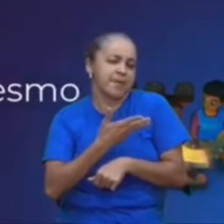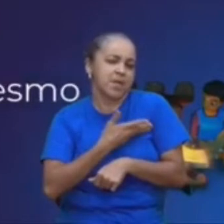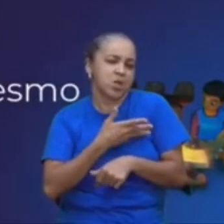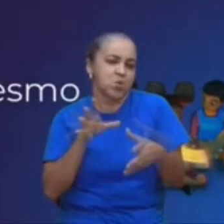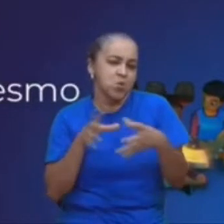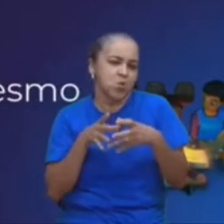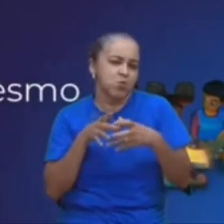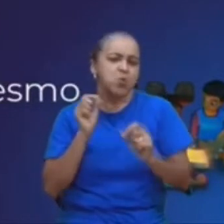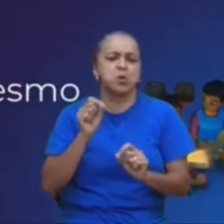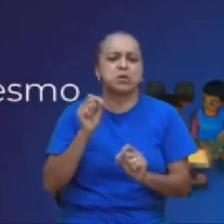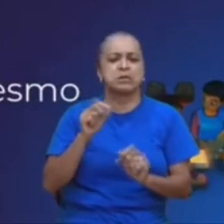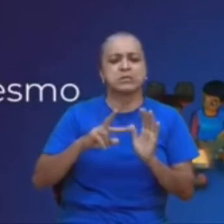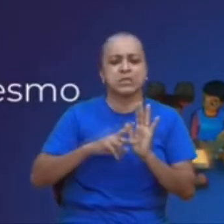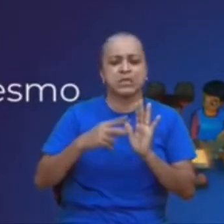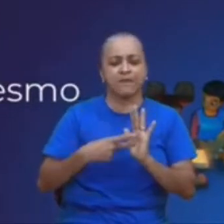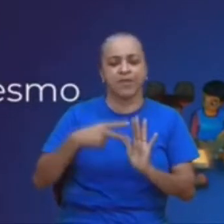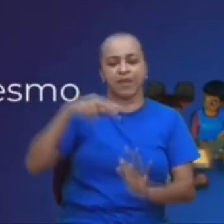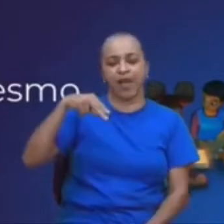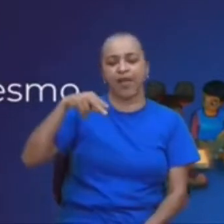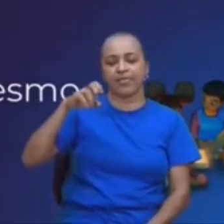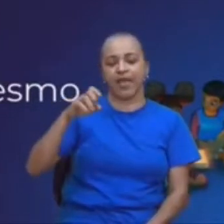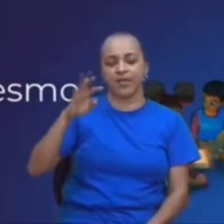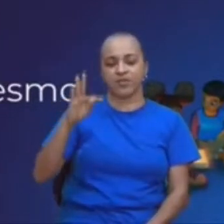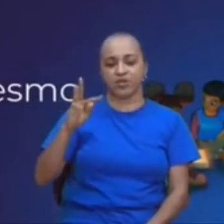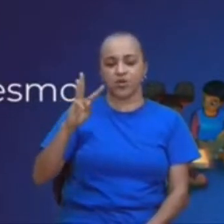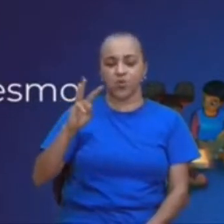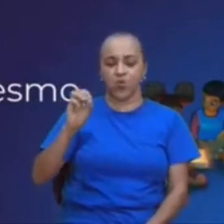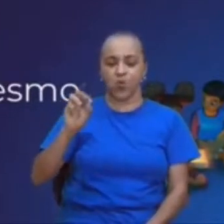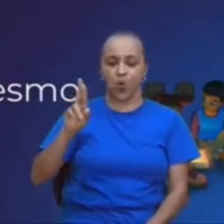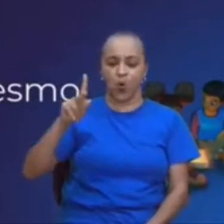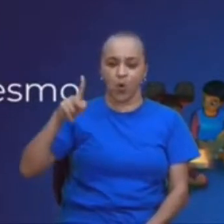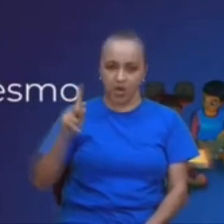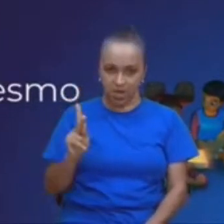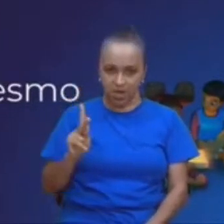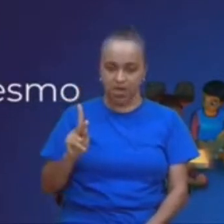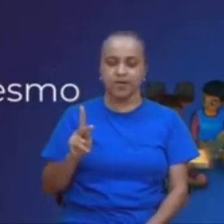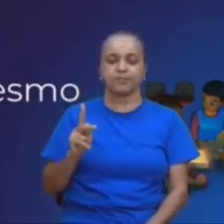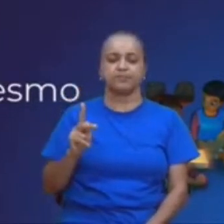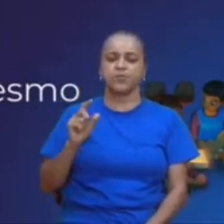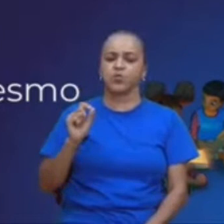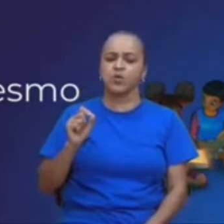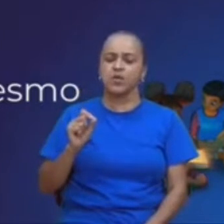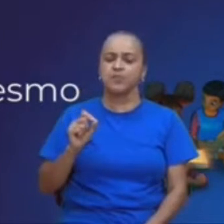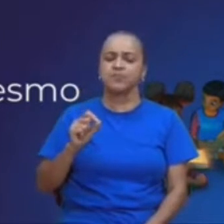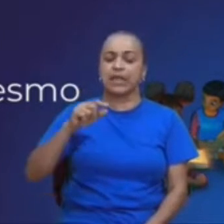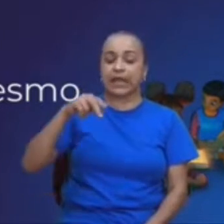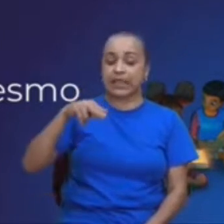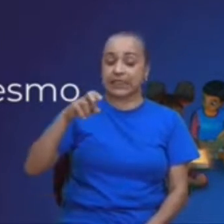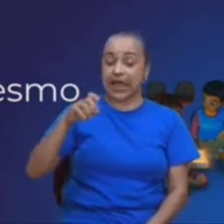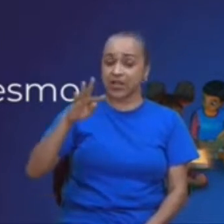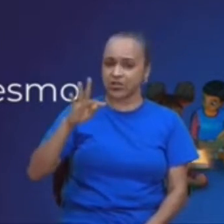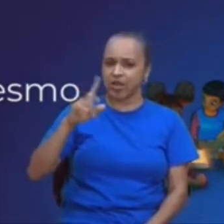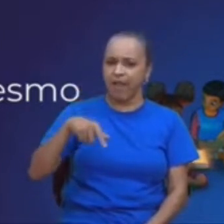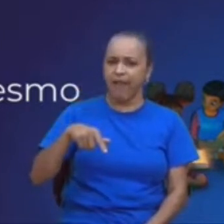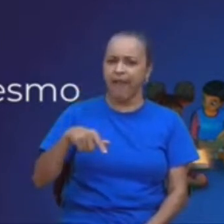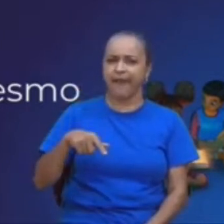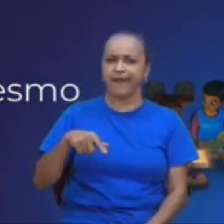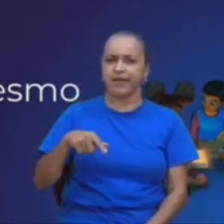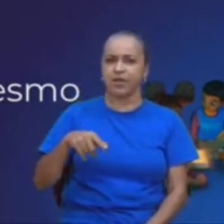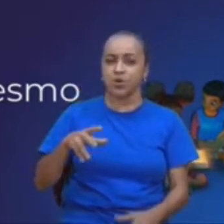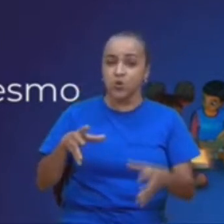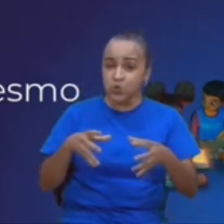o é o network, pastor, o net é rede, o work é trabalho,